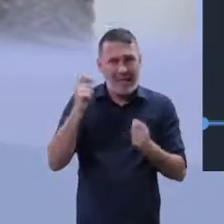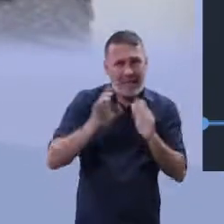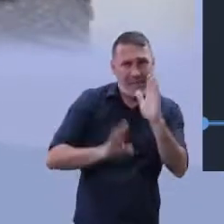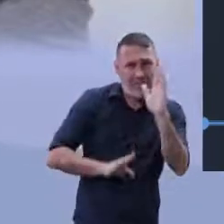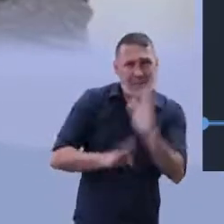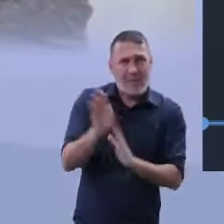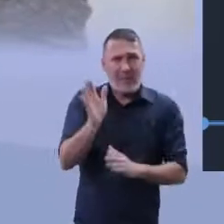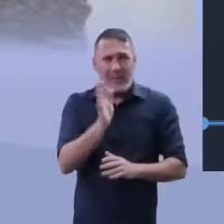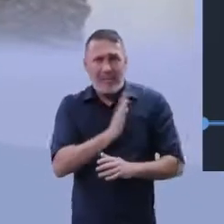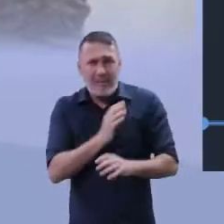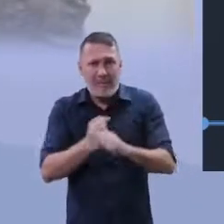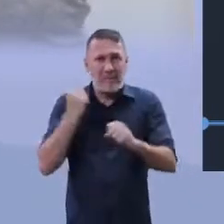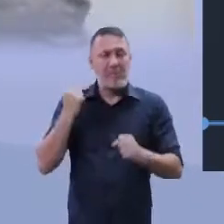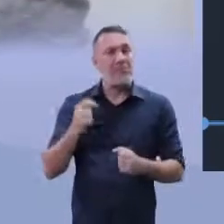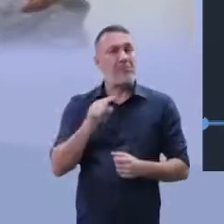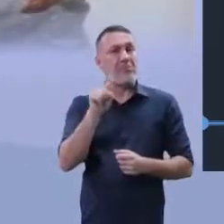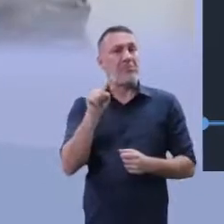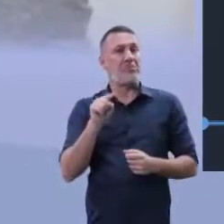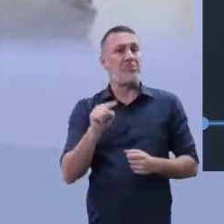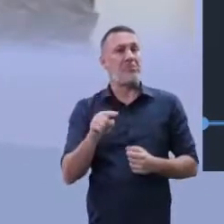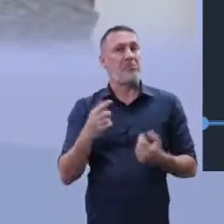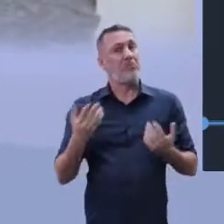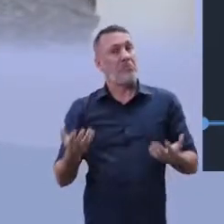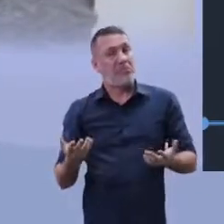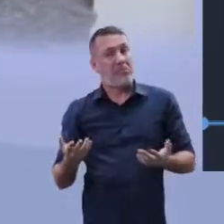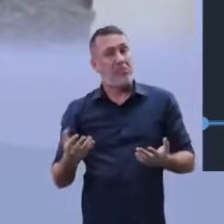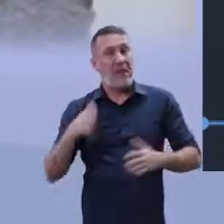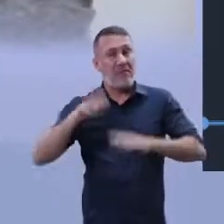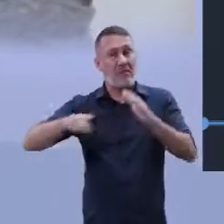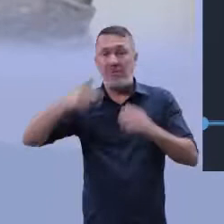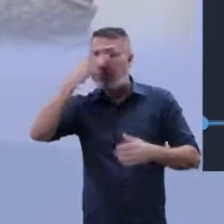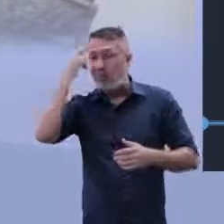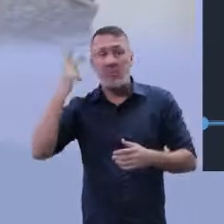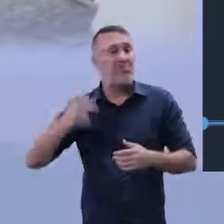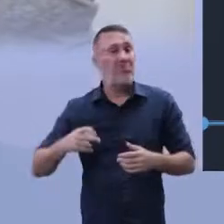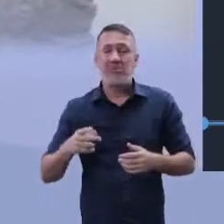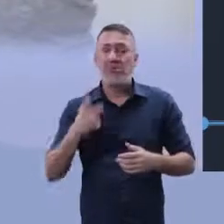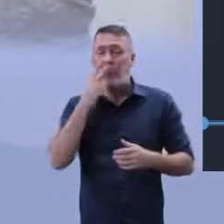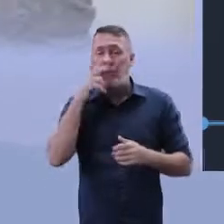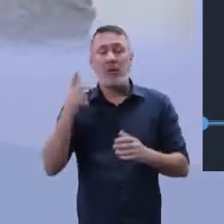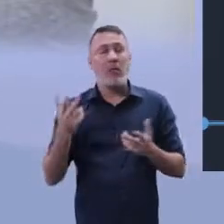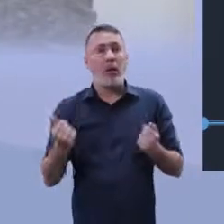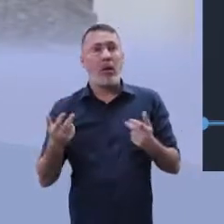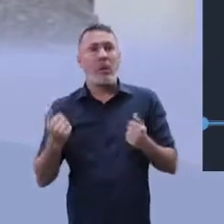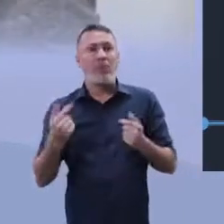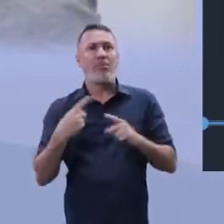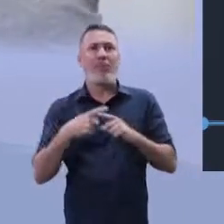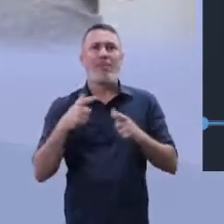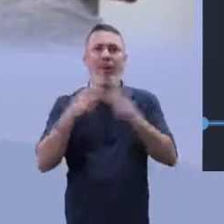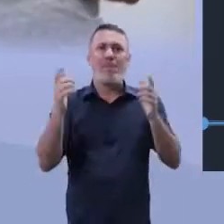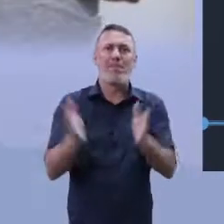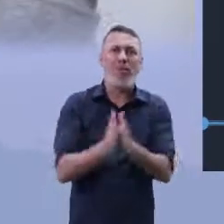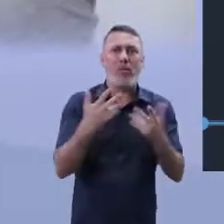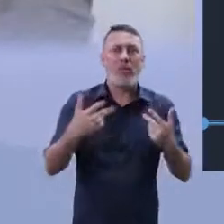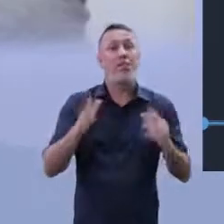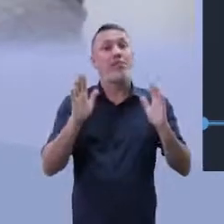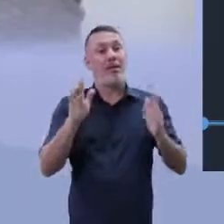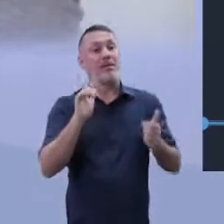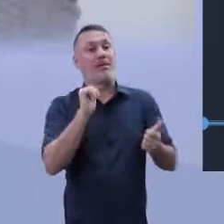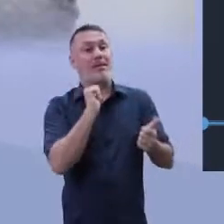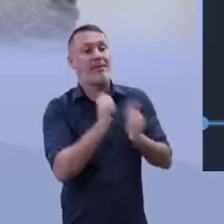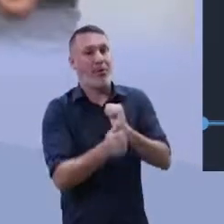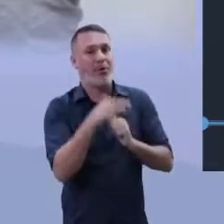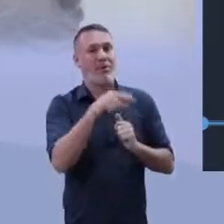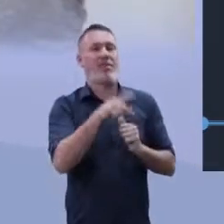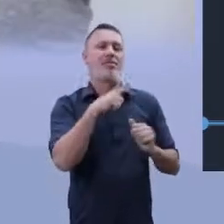lutasse, quem seria essa pessoa? Talvez nem dignidade, nem identidade teria. Mas o esporte, através dos